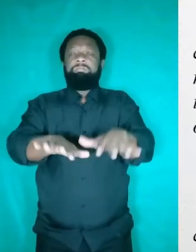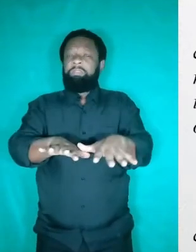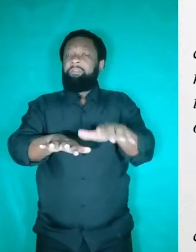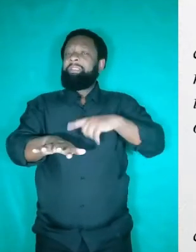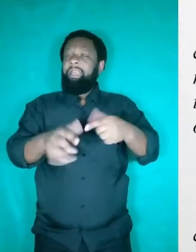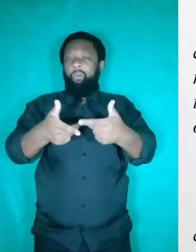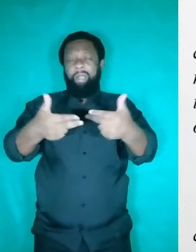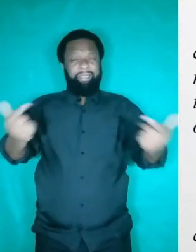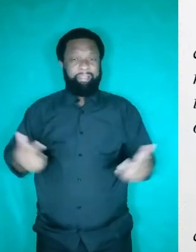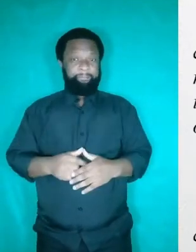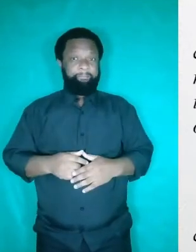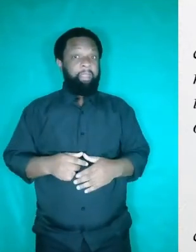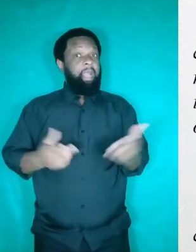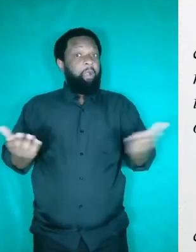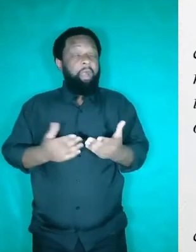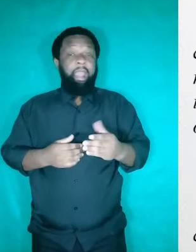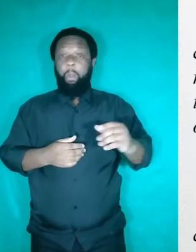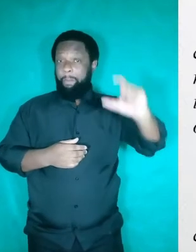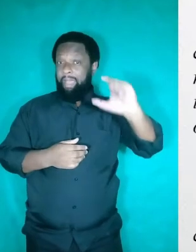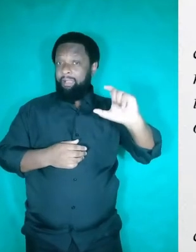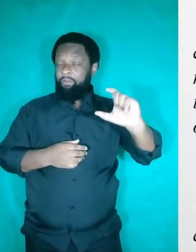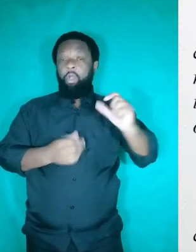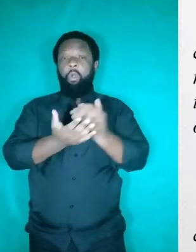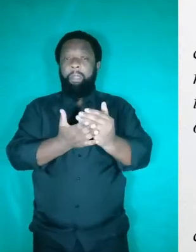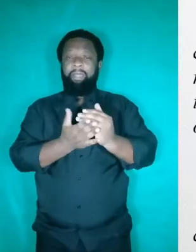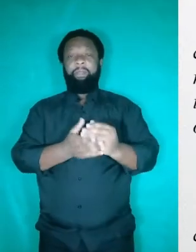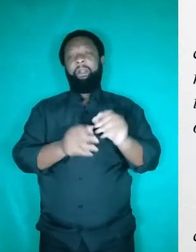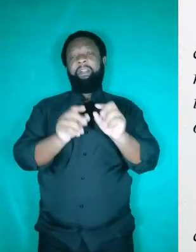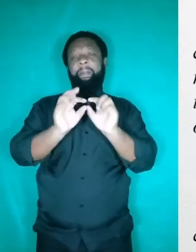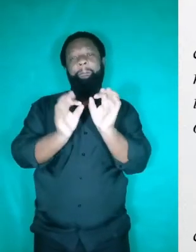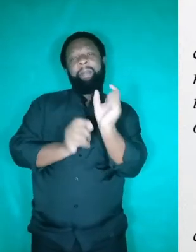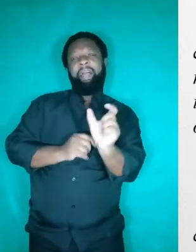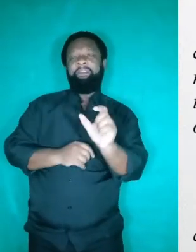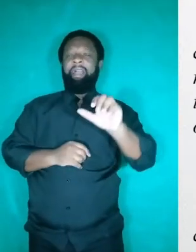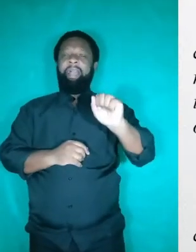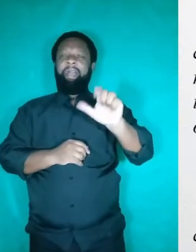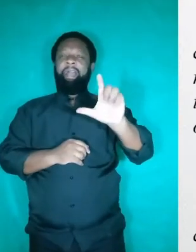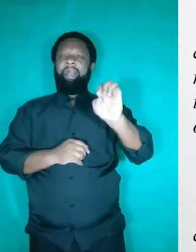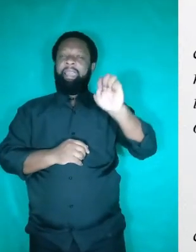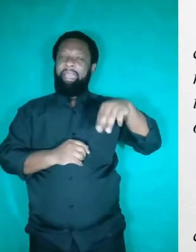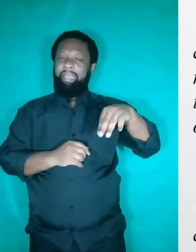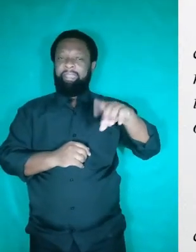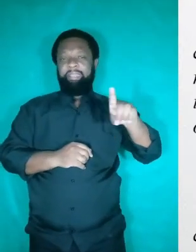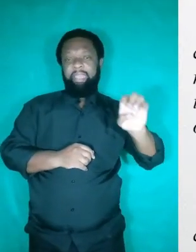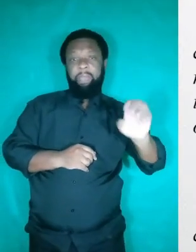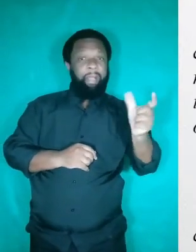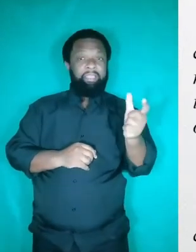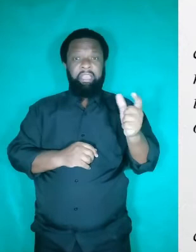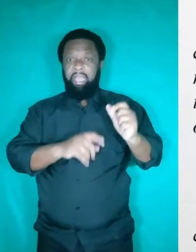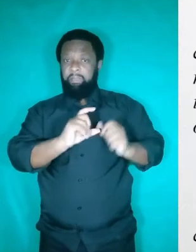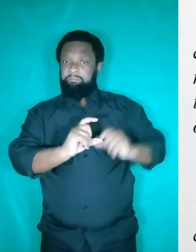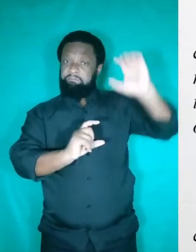Nesse caso, o parágrafo também se inicia com Além de, mas ele não está estabelecendo relação com o parágrafo anterior.